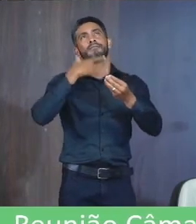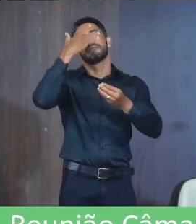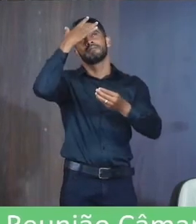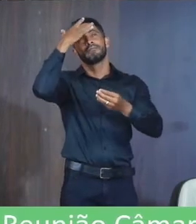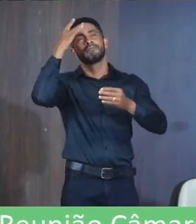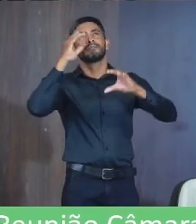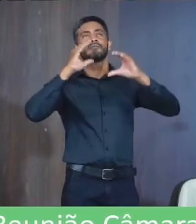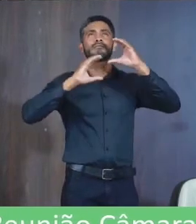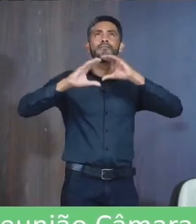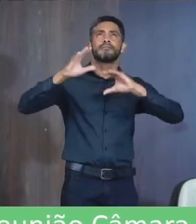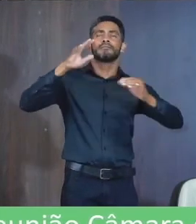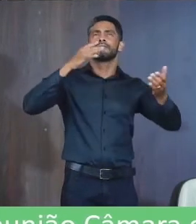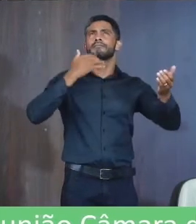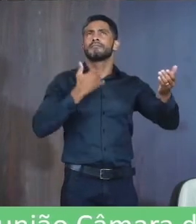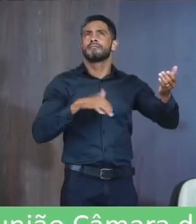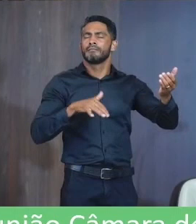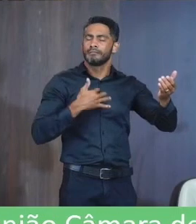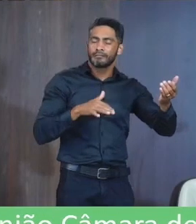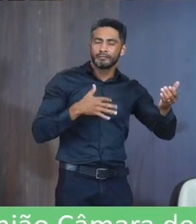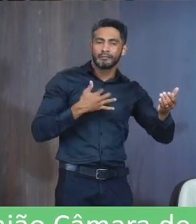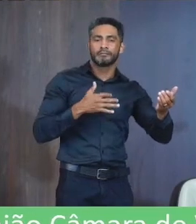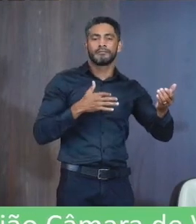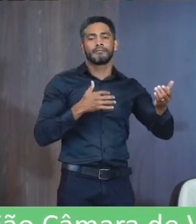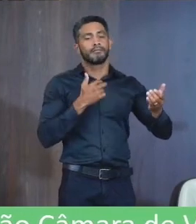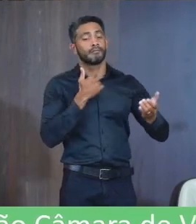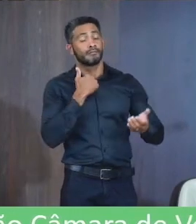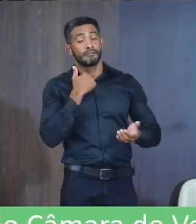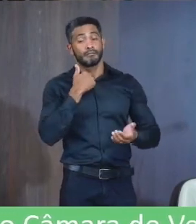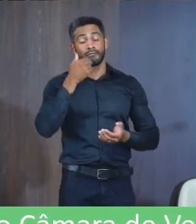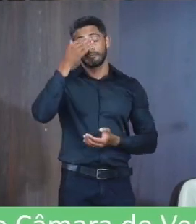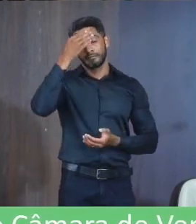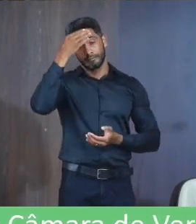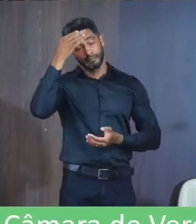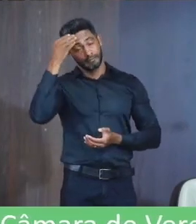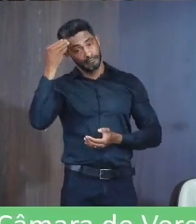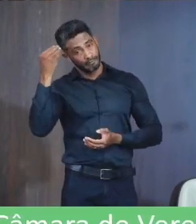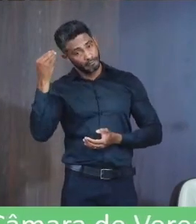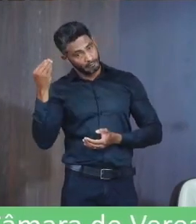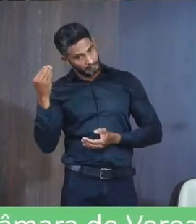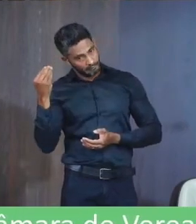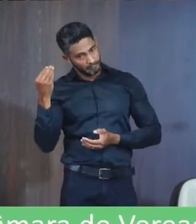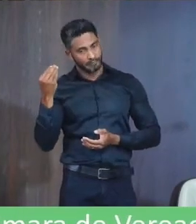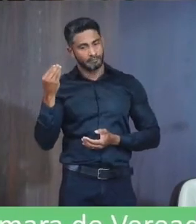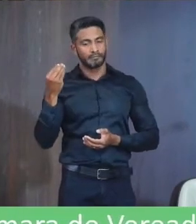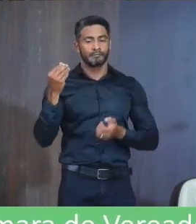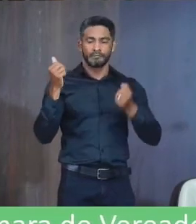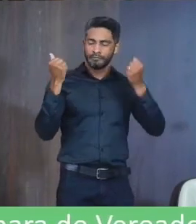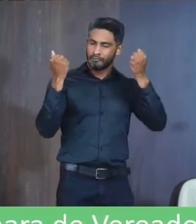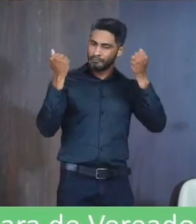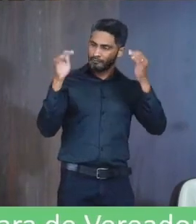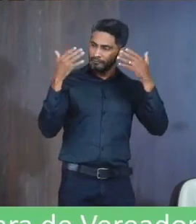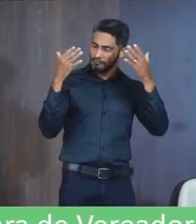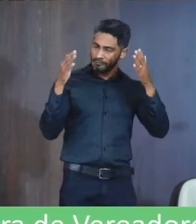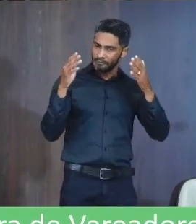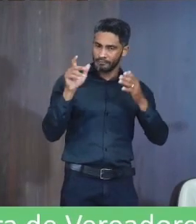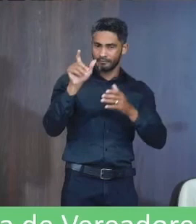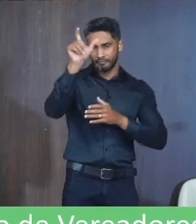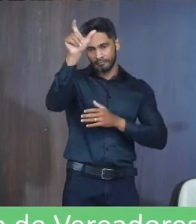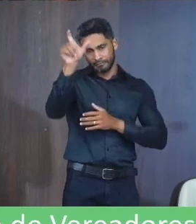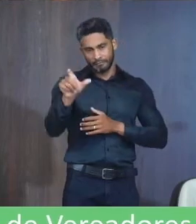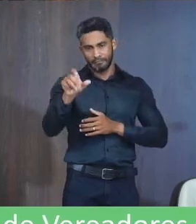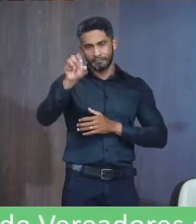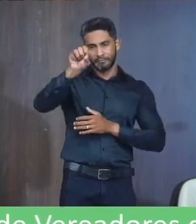Cantando Tocando Então Eu não poderia Deixar De Dar essa moção De aplauso A esse